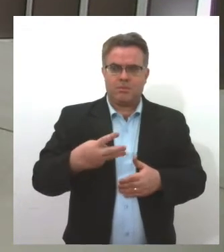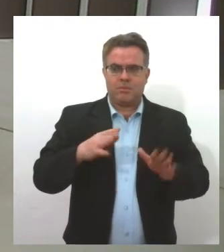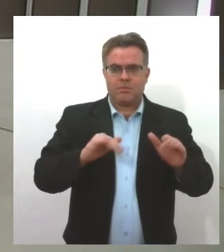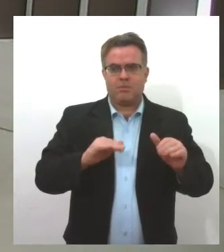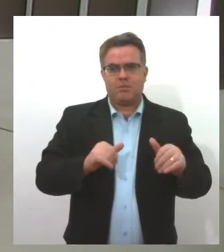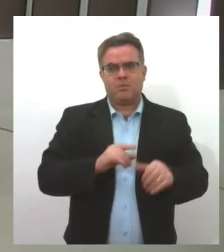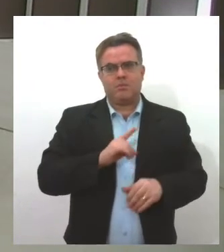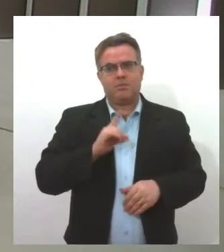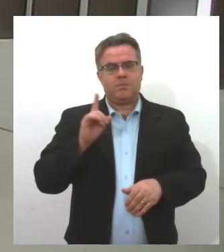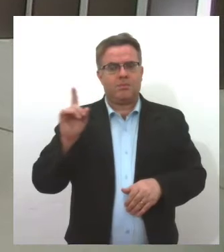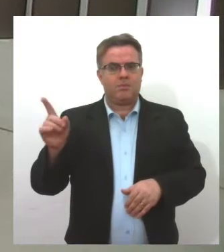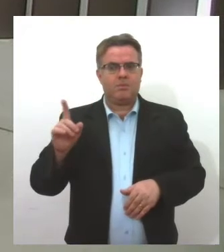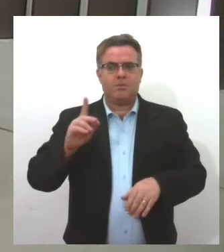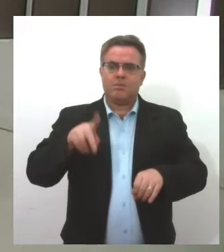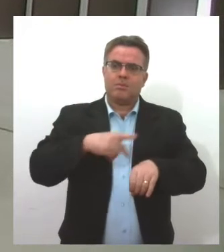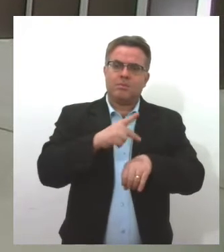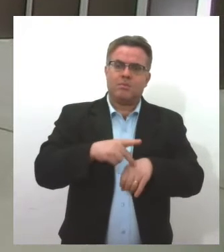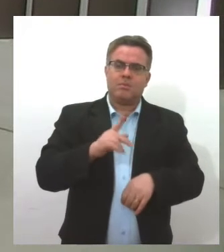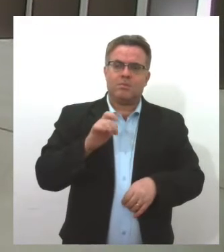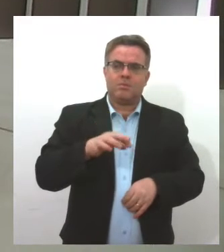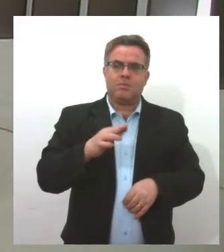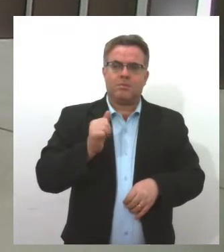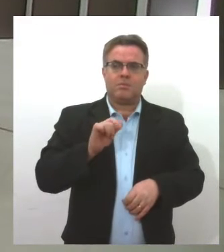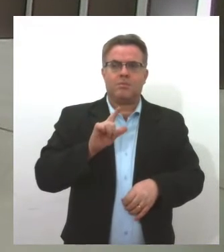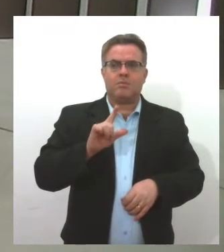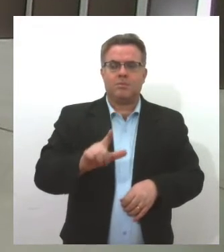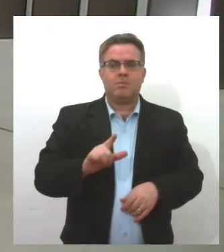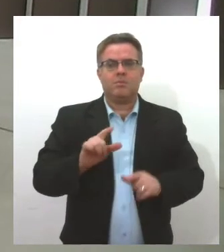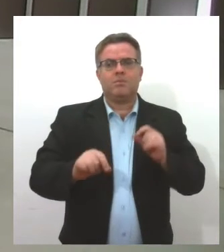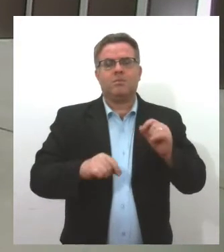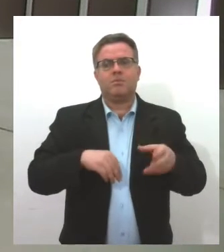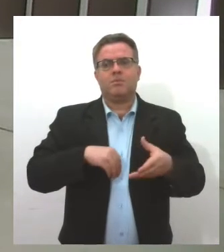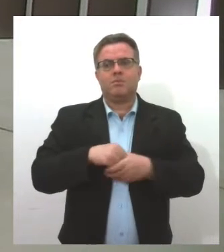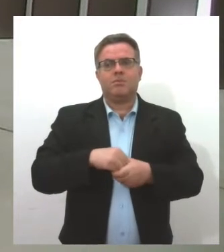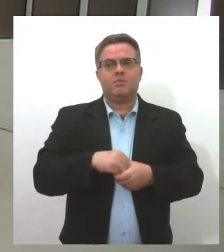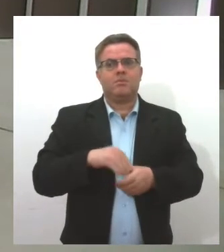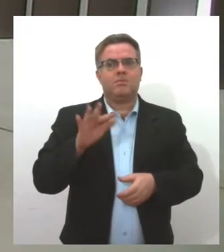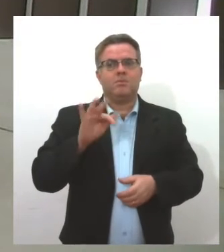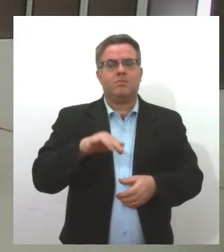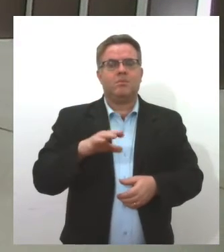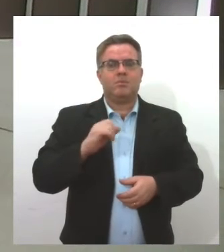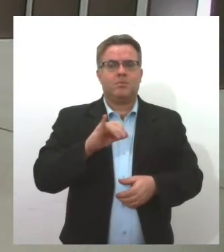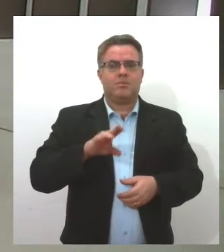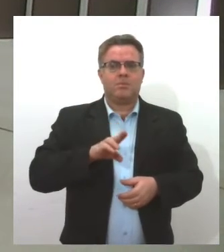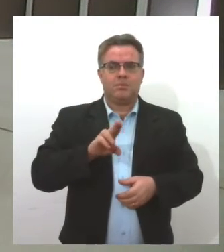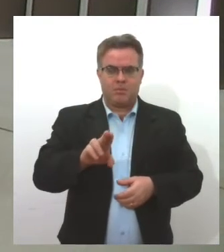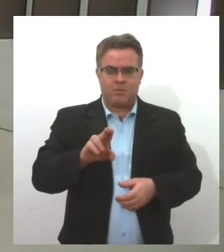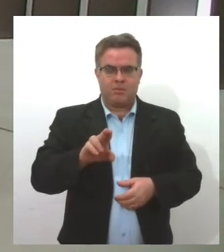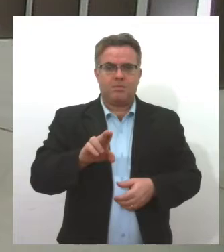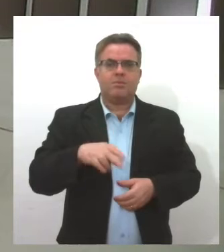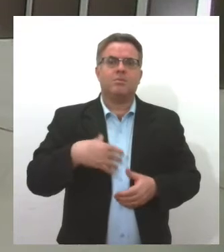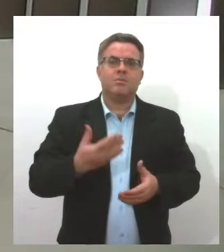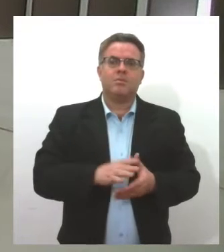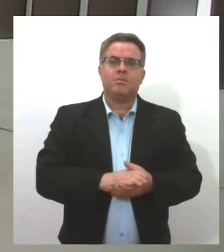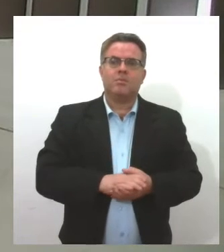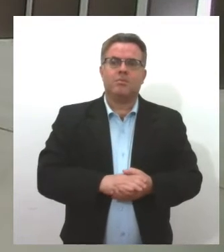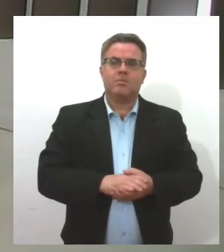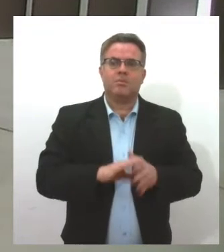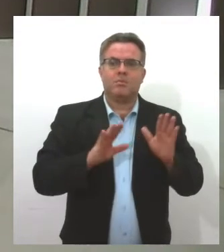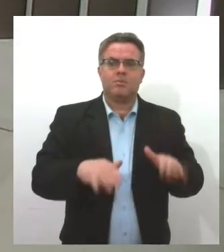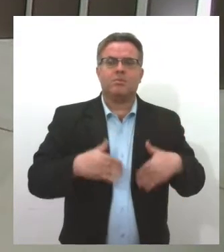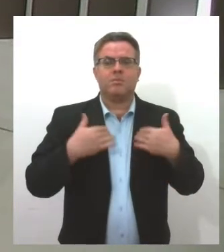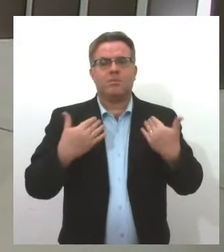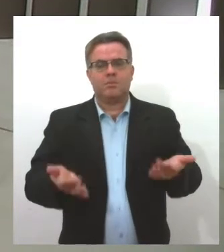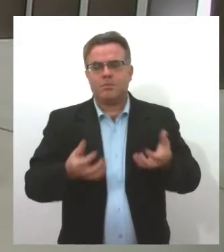Praça General Valadão, dentro da programação da Fulcaju por meio da Lei Aldeblanc. Então, olha só que